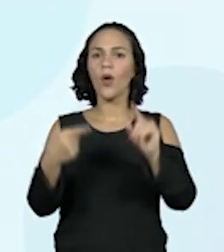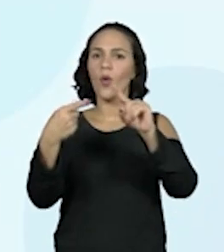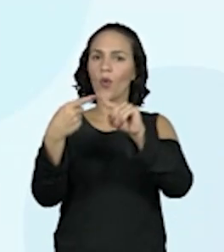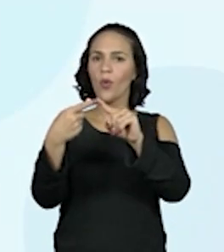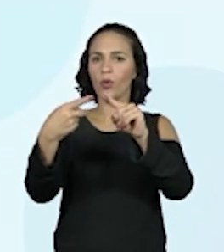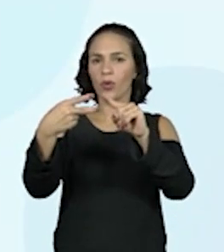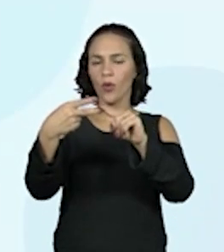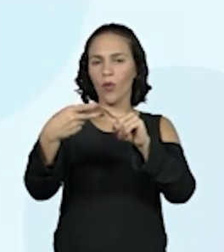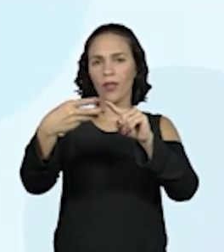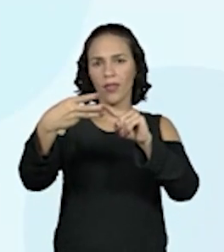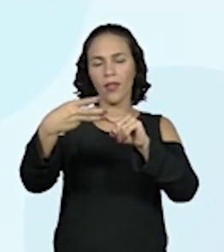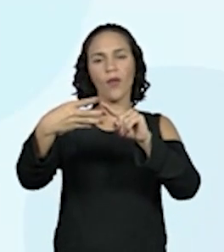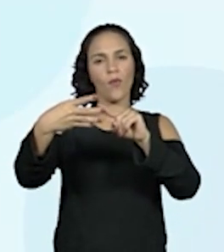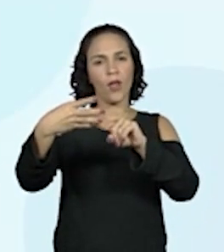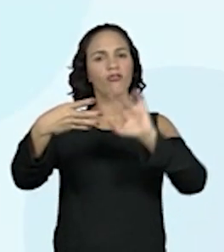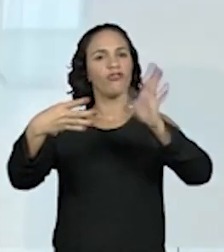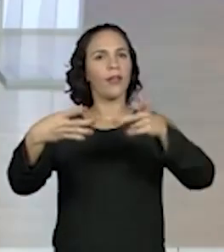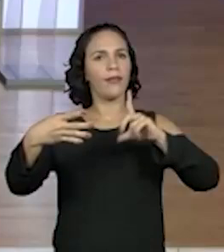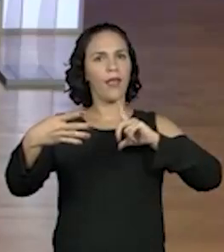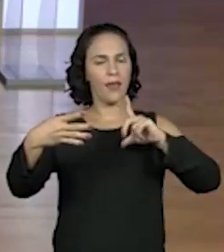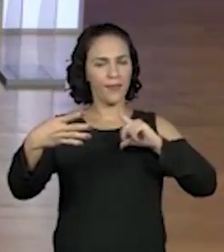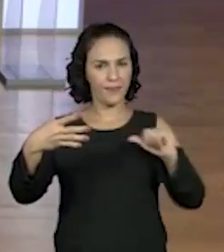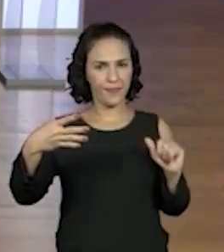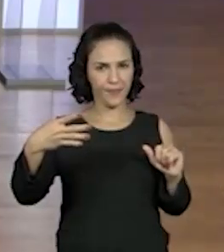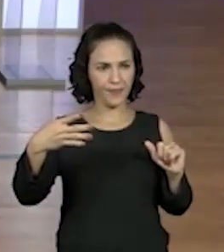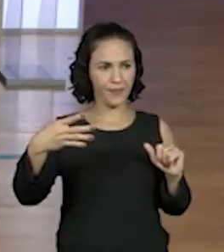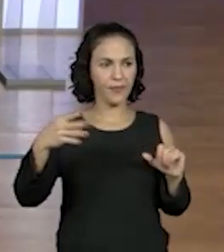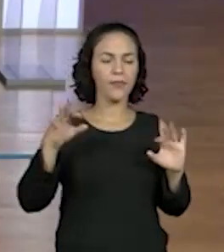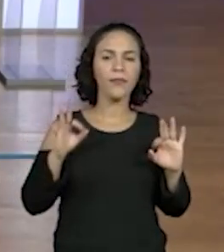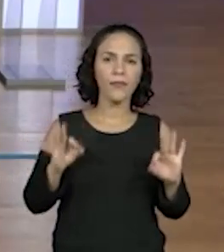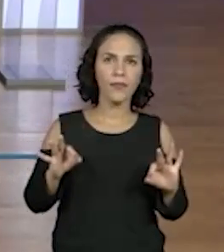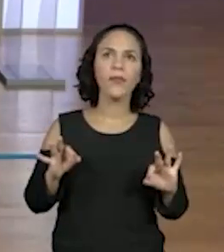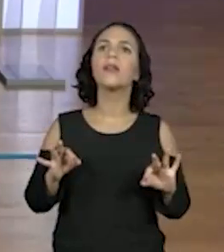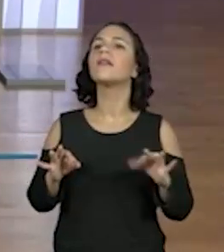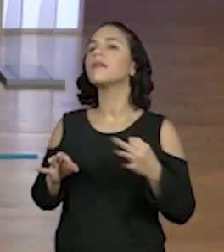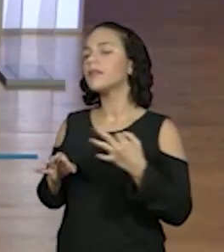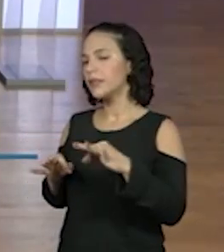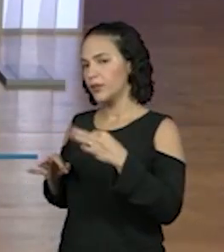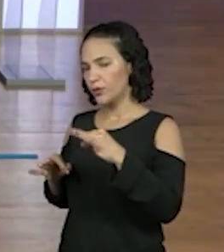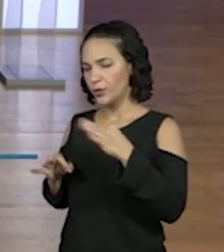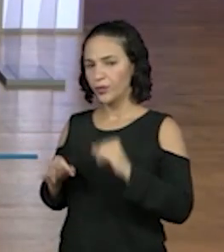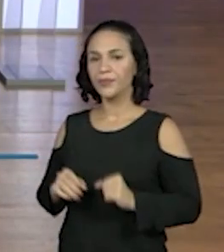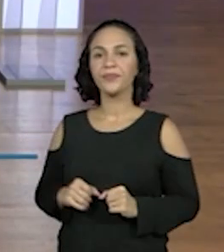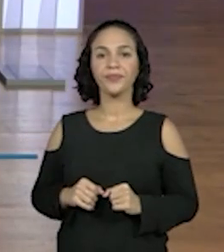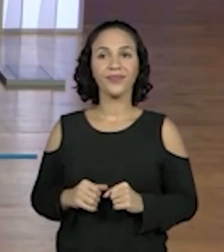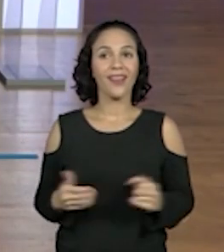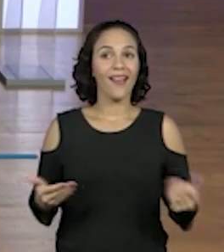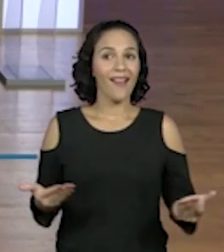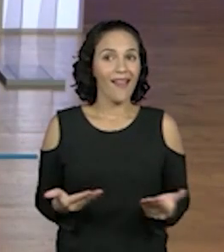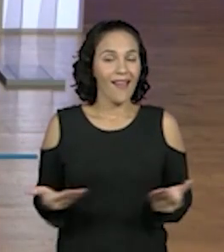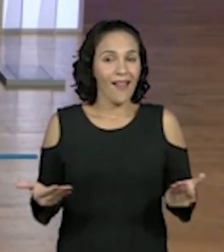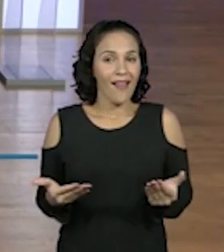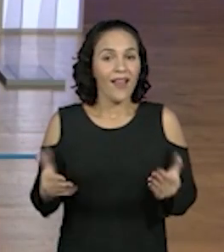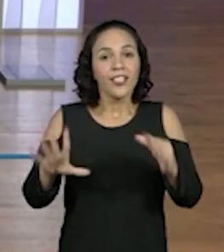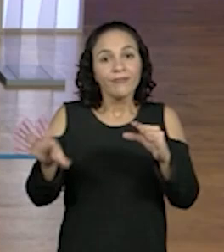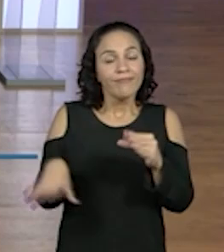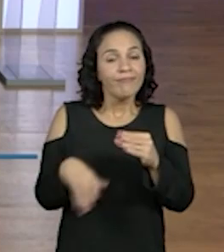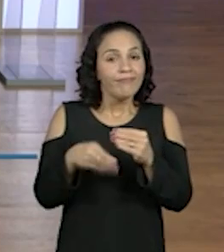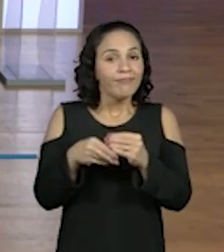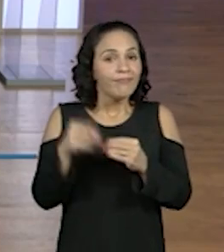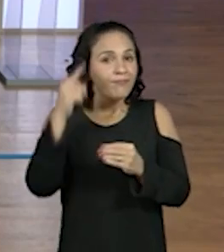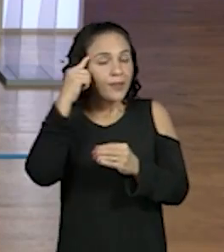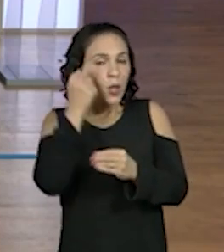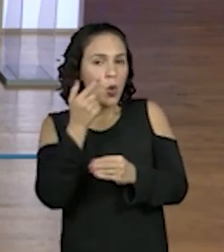terceira e a última semana. Ok? Era isso? Isso mesmo, Prô. E agora a gente vai aqui pensar em outros